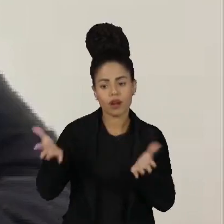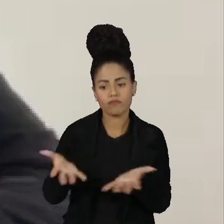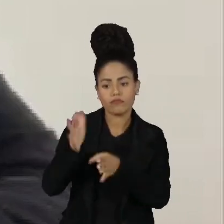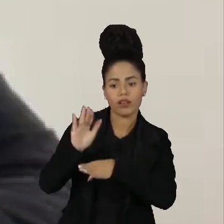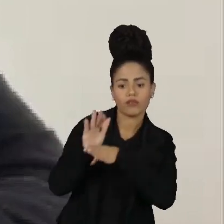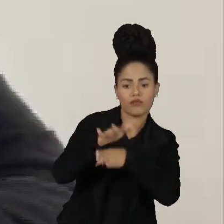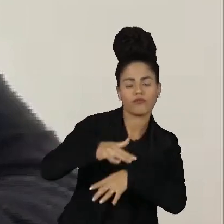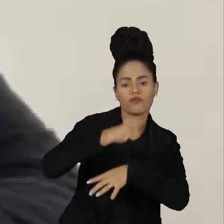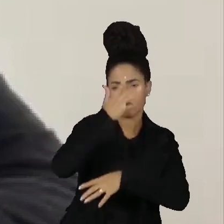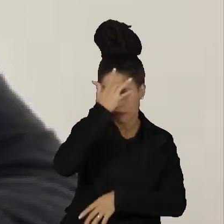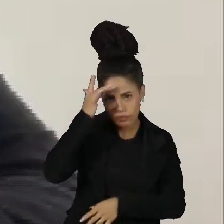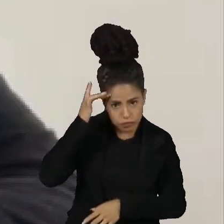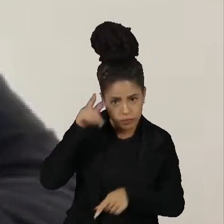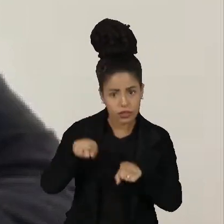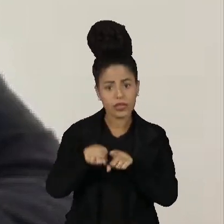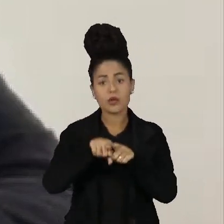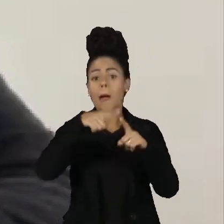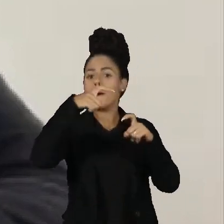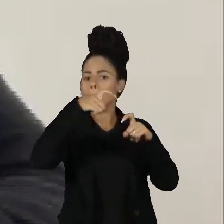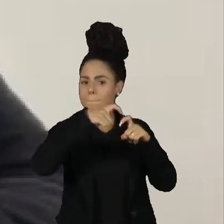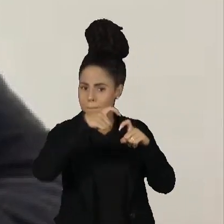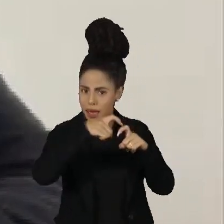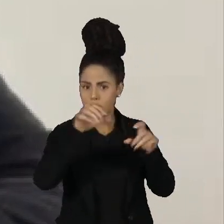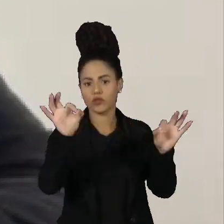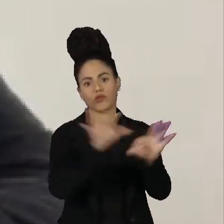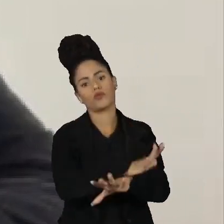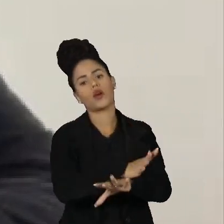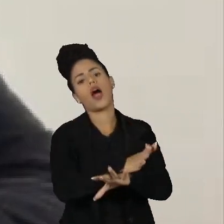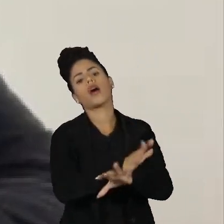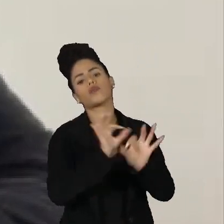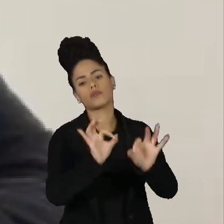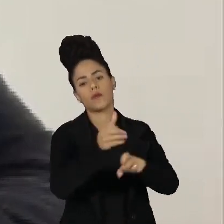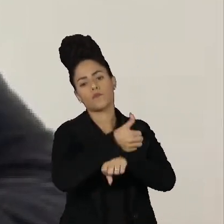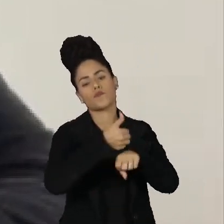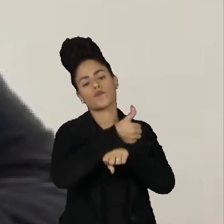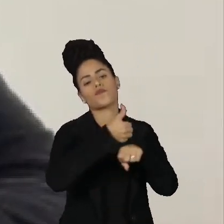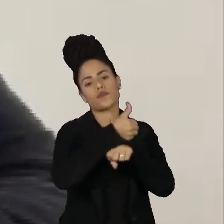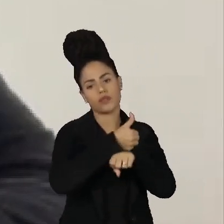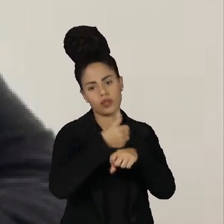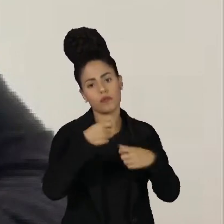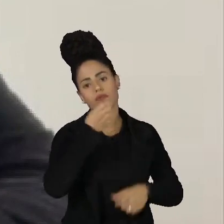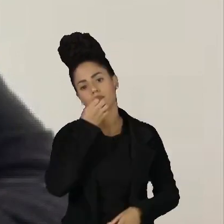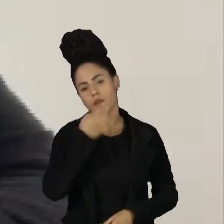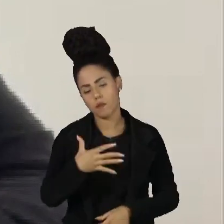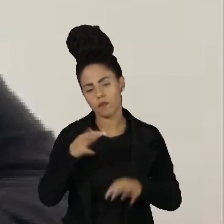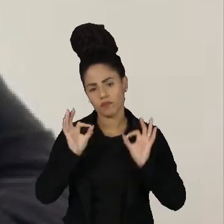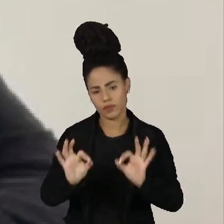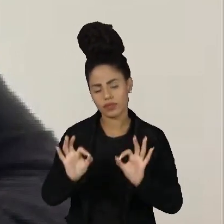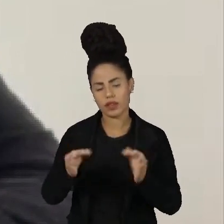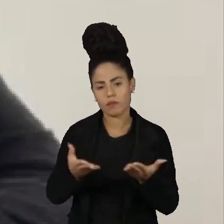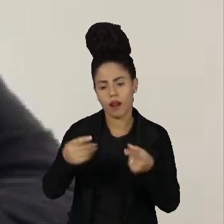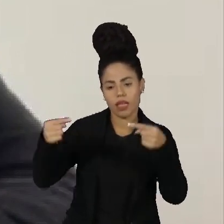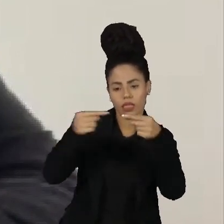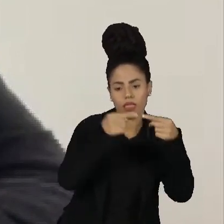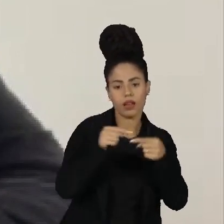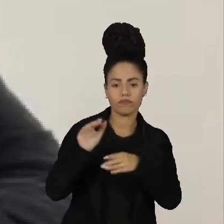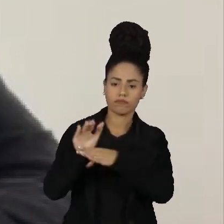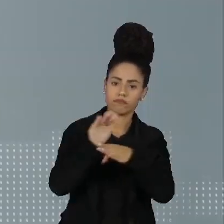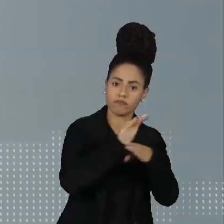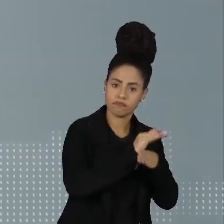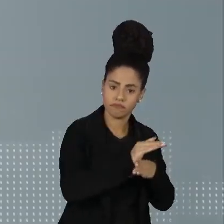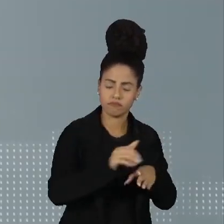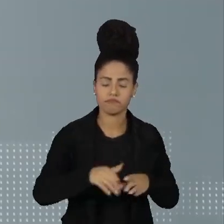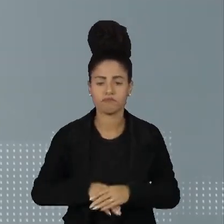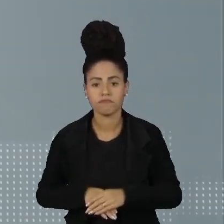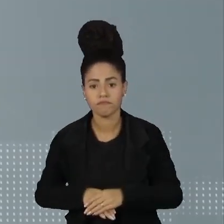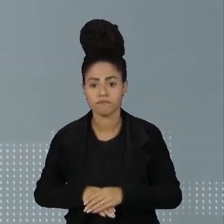especialmente médicos especialistas, o que englobaria também os médicos especialistas para o cuidado com os olhos.